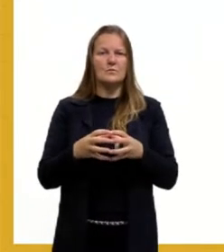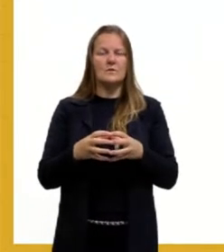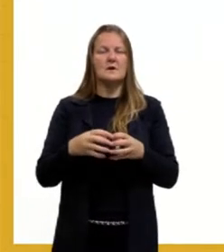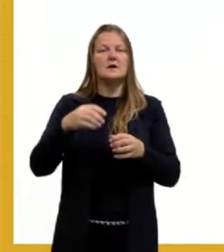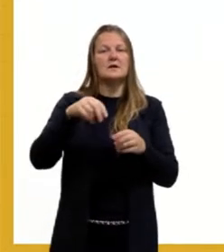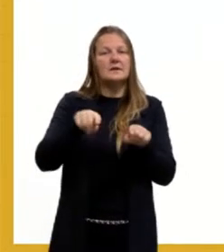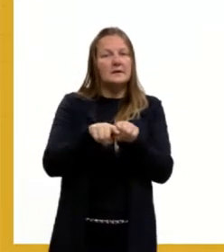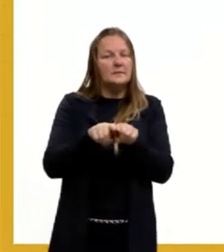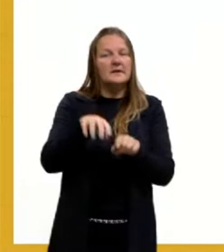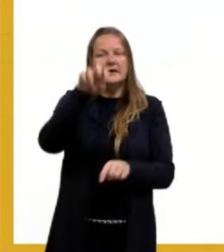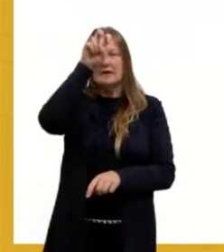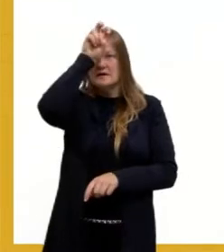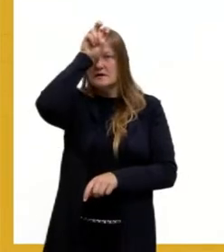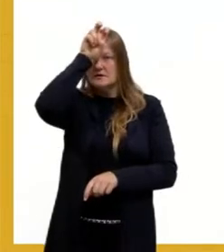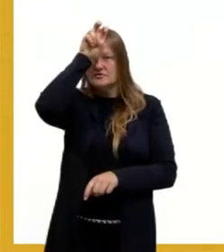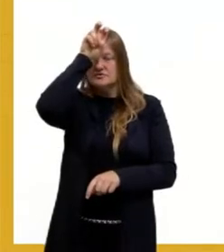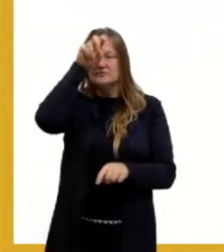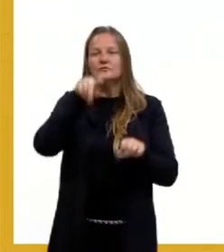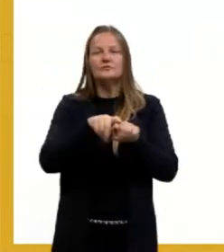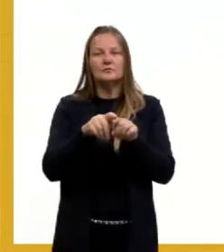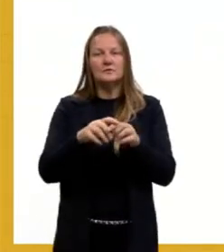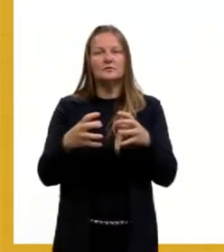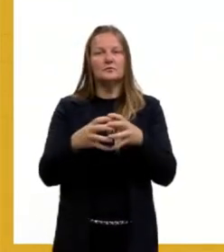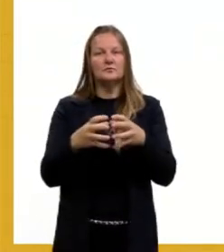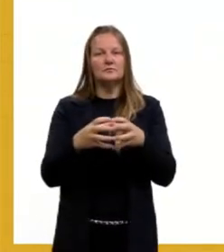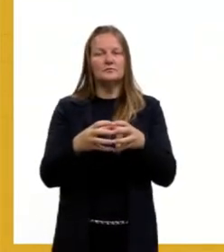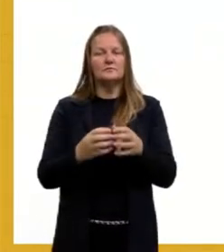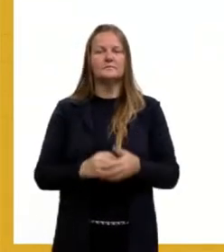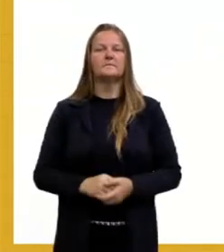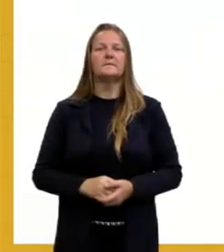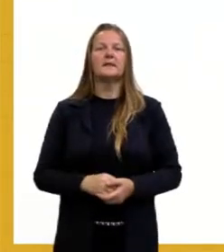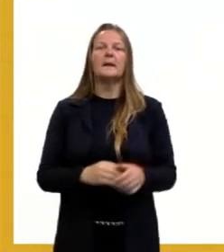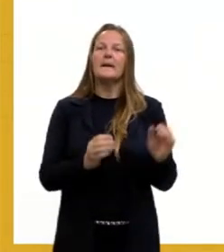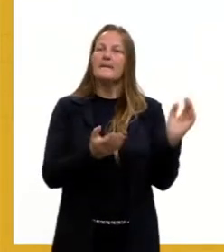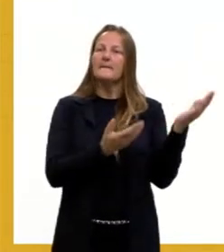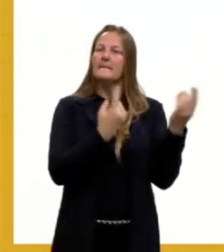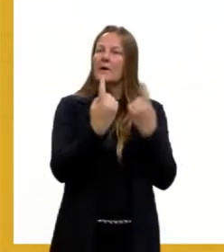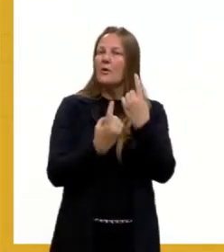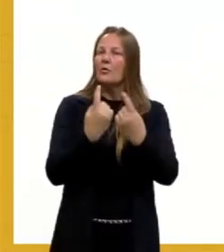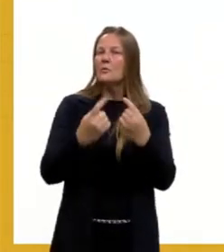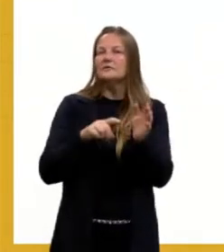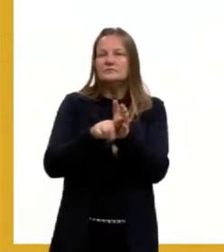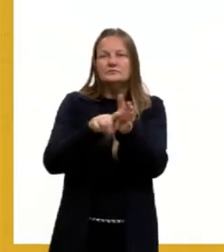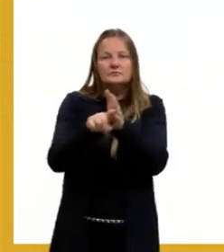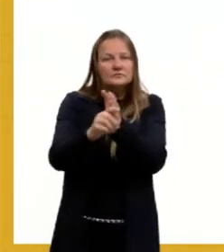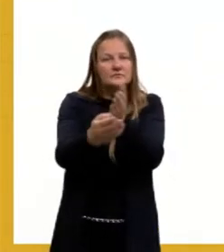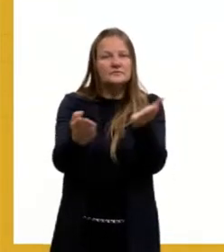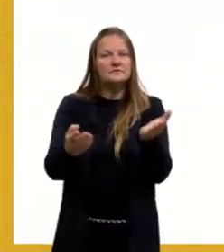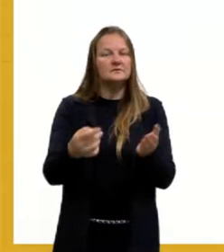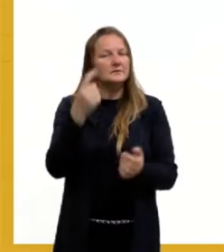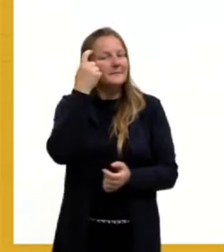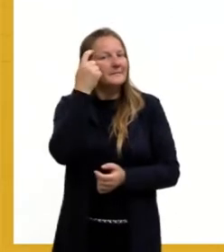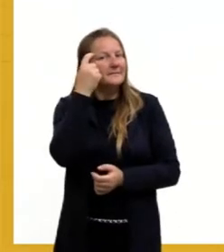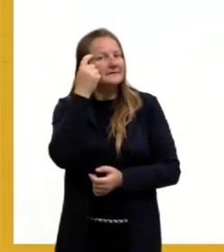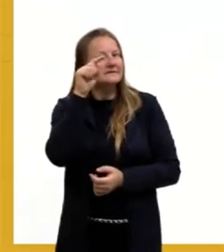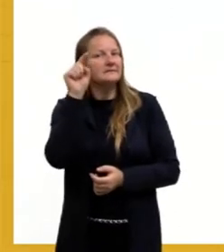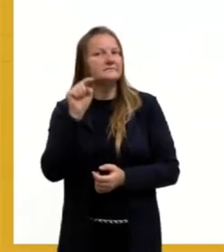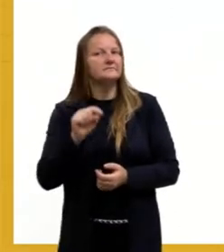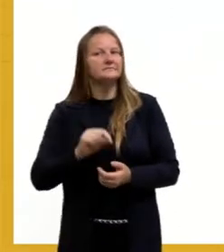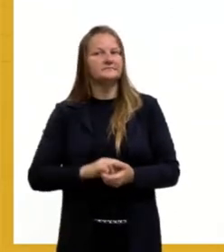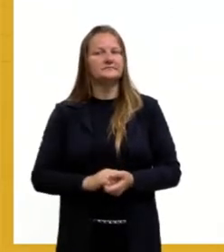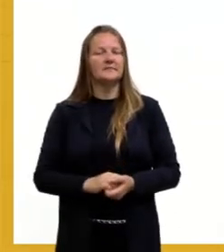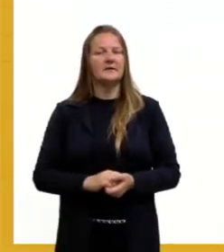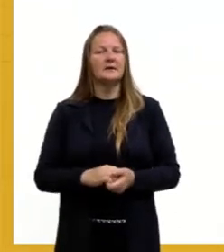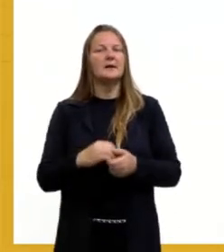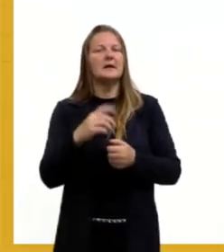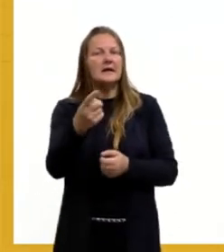Egito também, então, faz parte com essa questão. E aí, eu trago algumas questões aqui para vocês, quer entender mais sobre